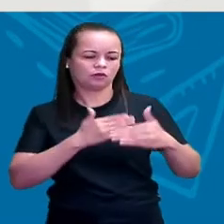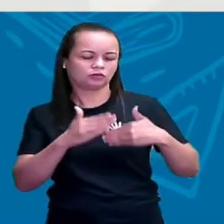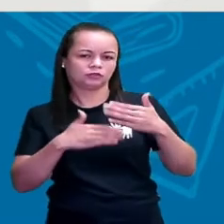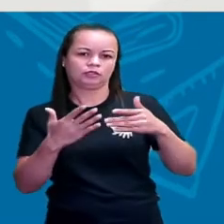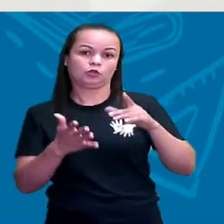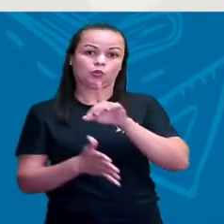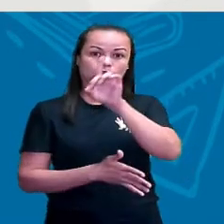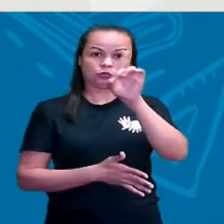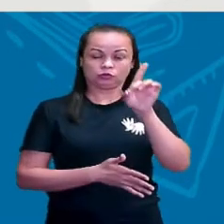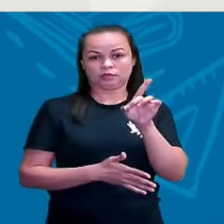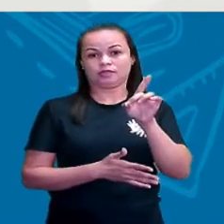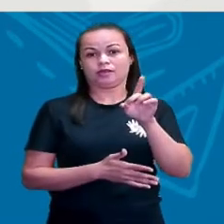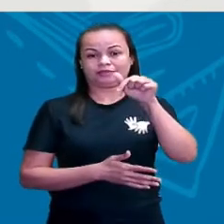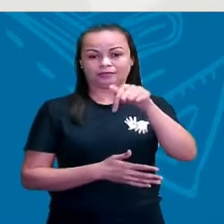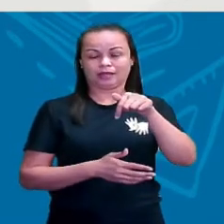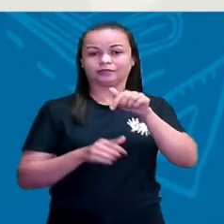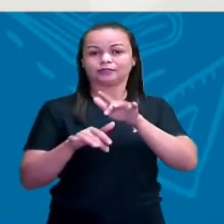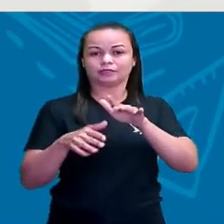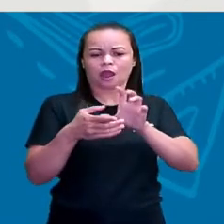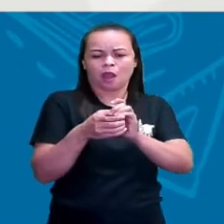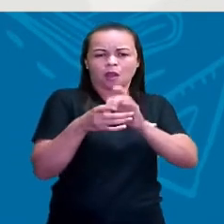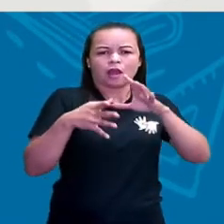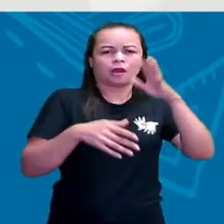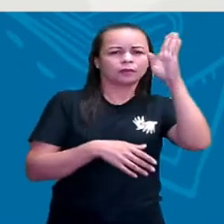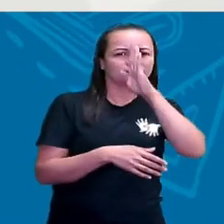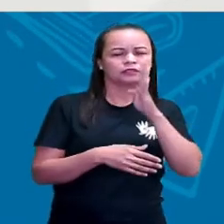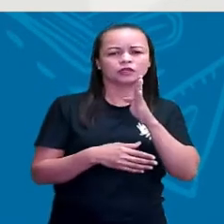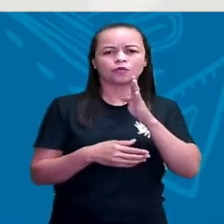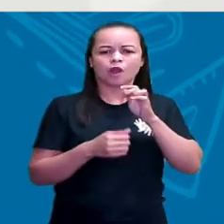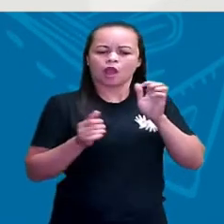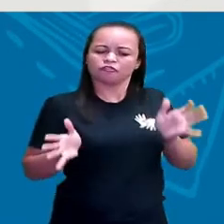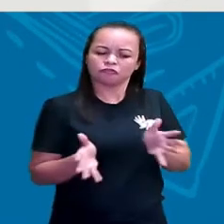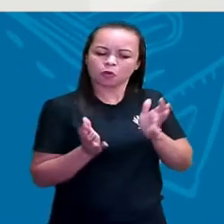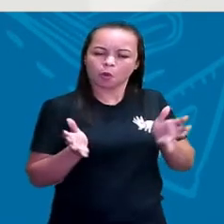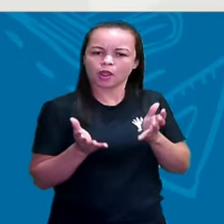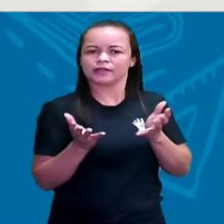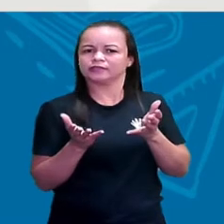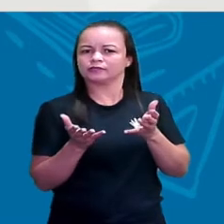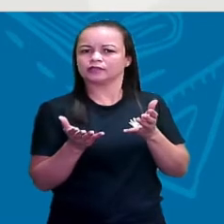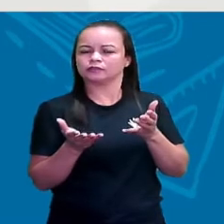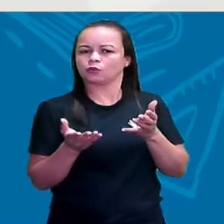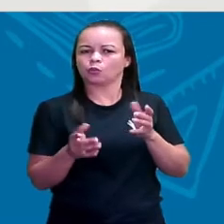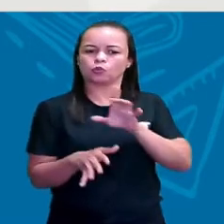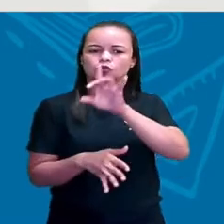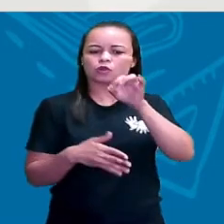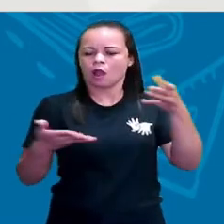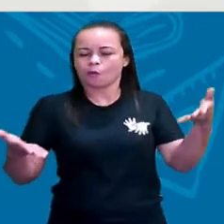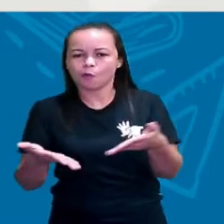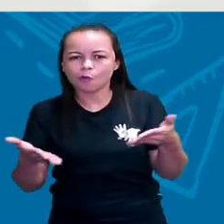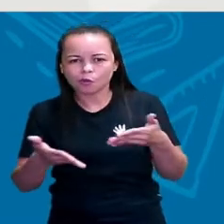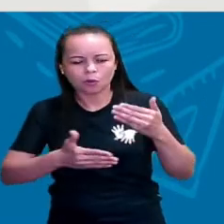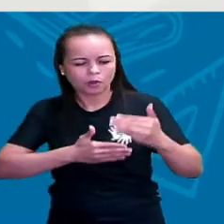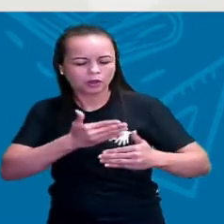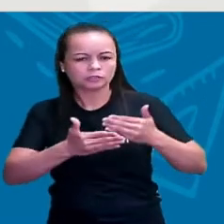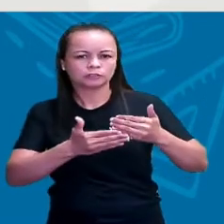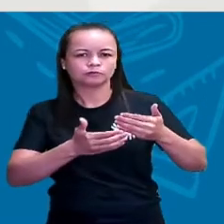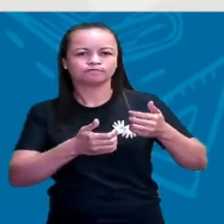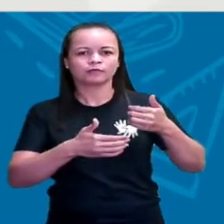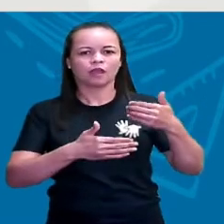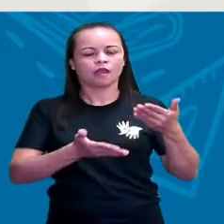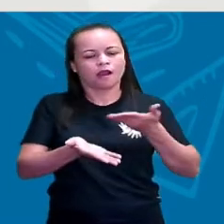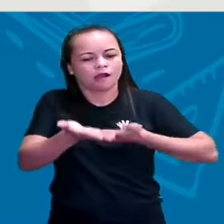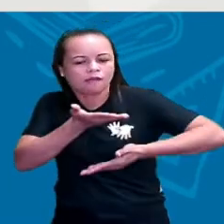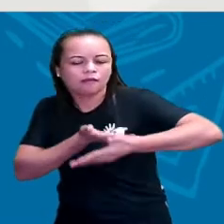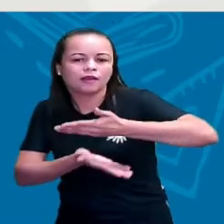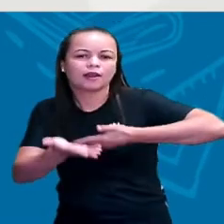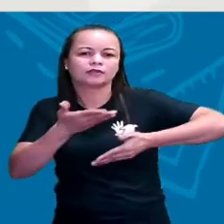no dia 7 de setembro, qual a influência que ela tem até os dias de hoje? Então, essa relação do tempo passado